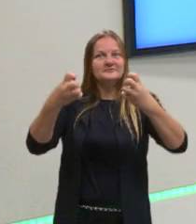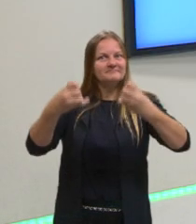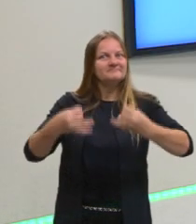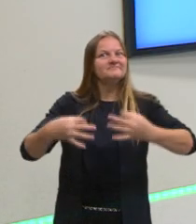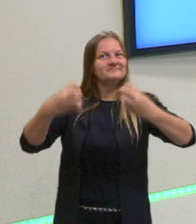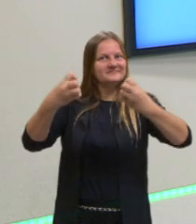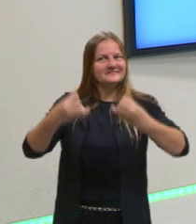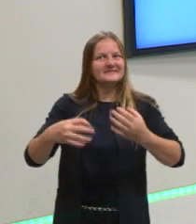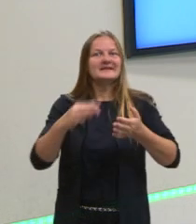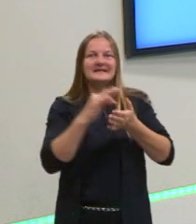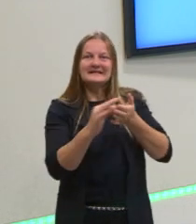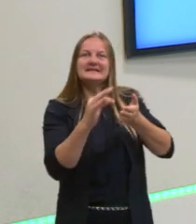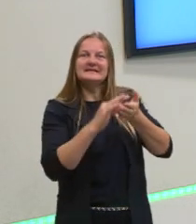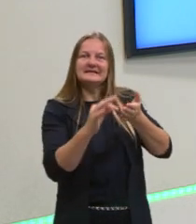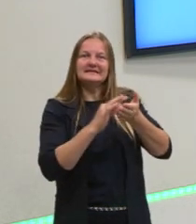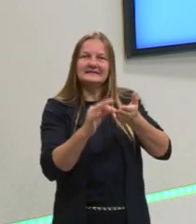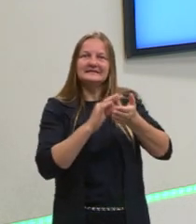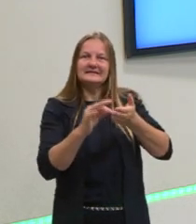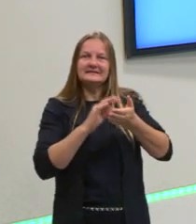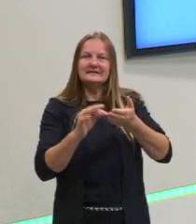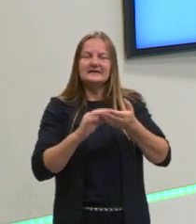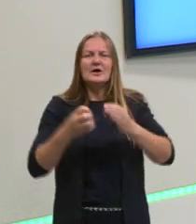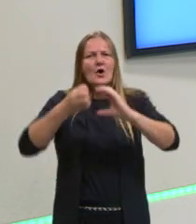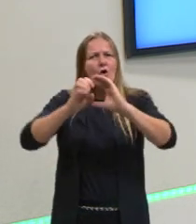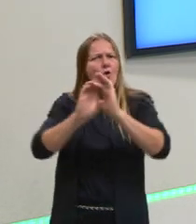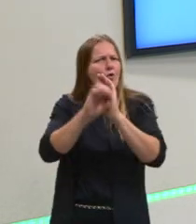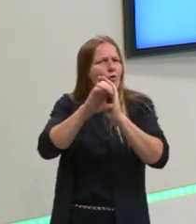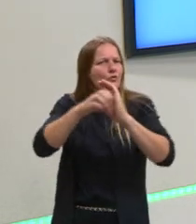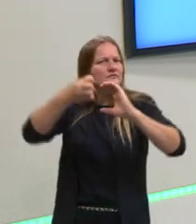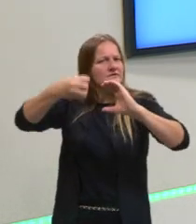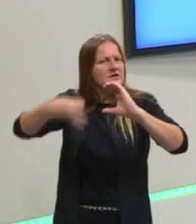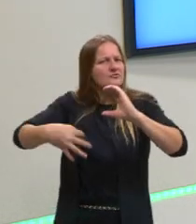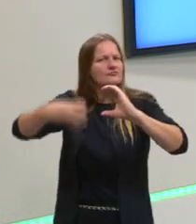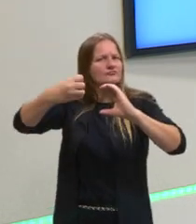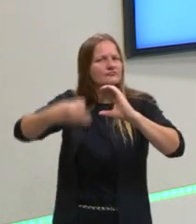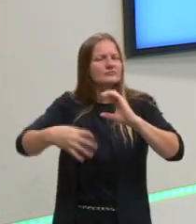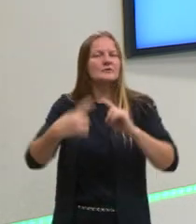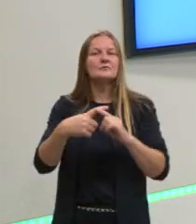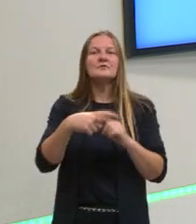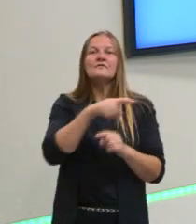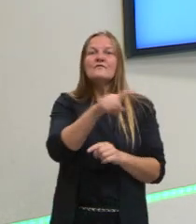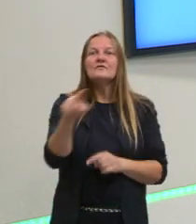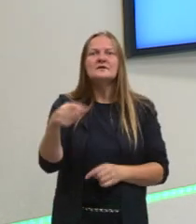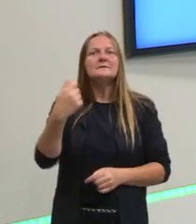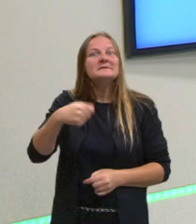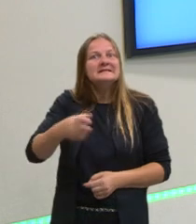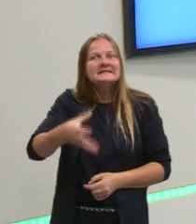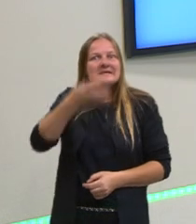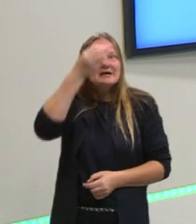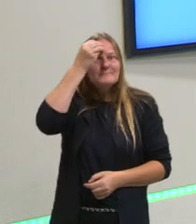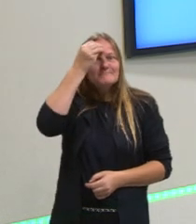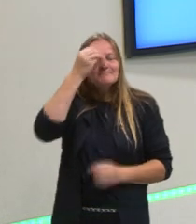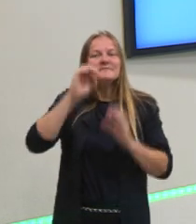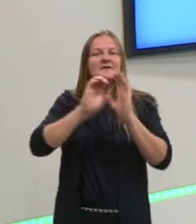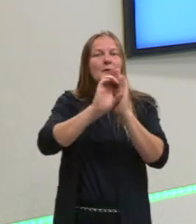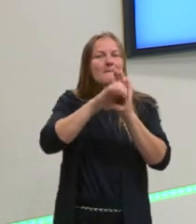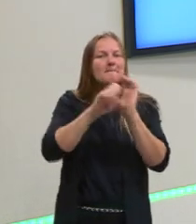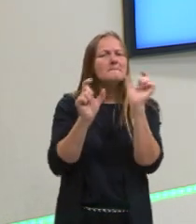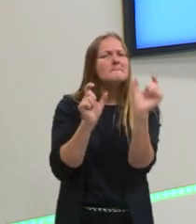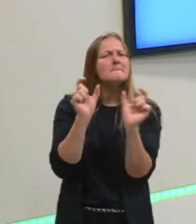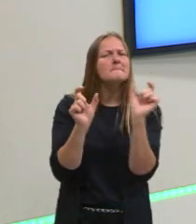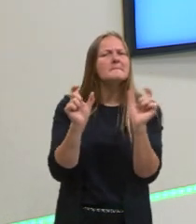teórica mesmo, bem conceitual. Por quê? Porque se vocês não souberem essas palavras,